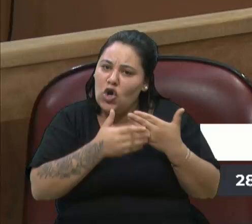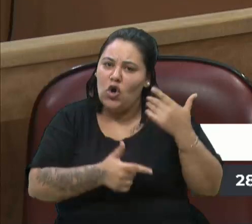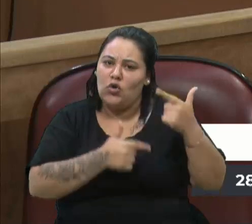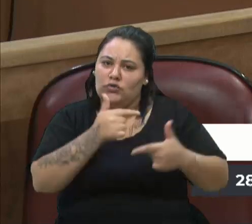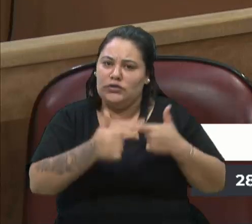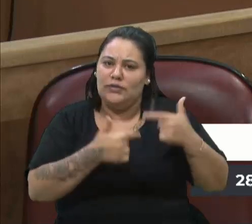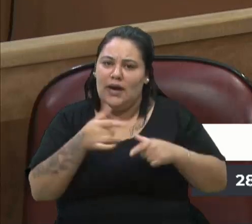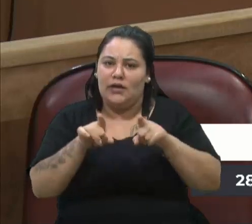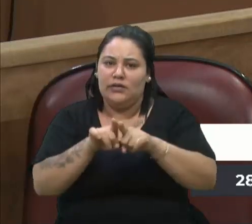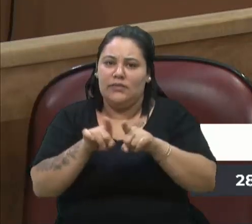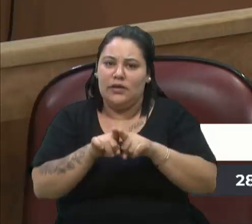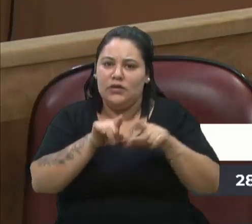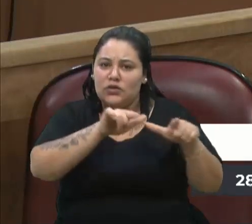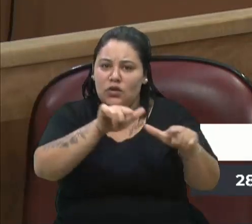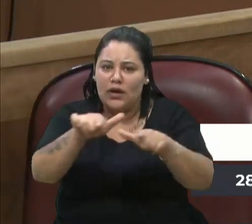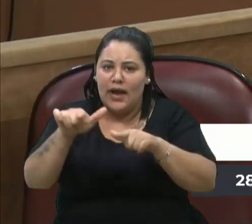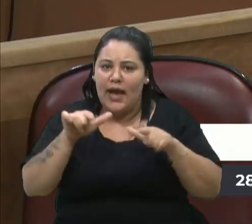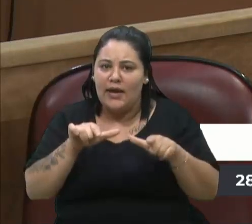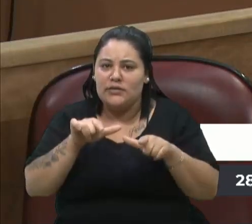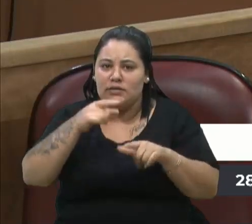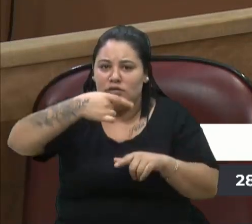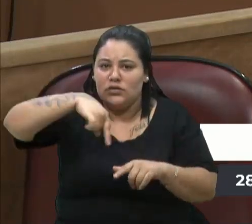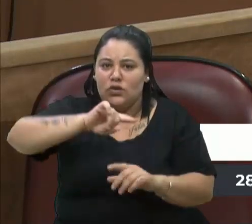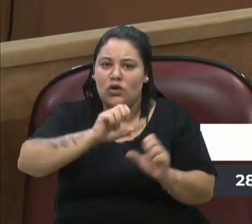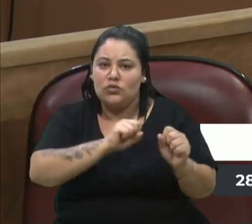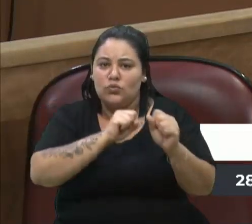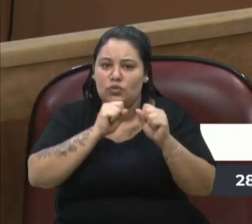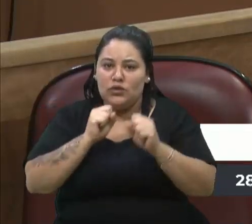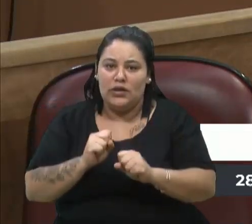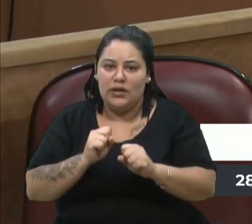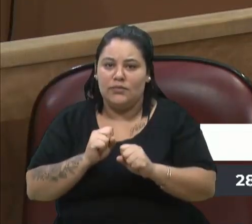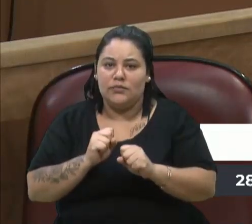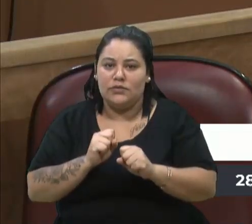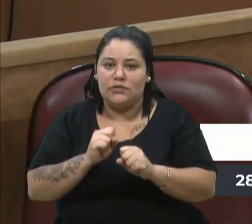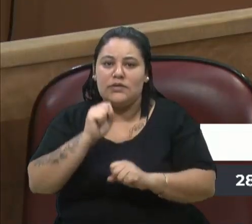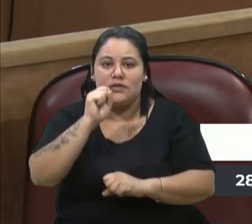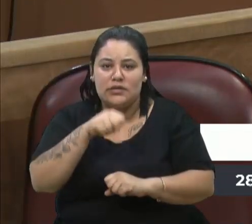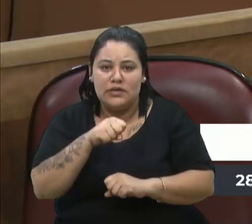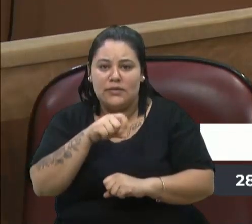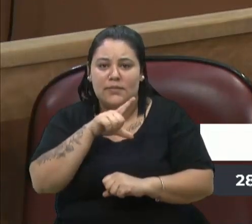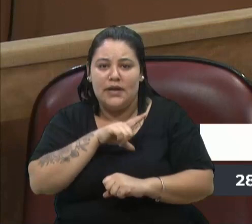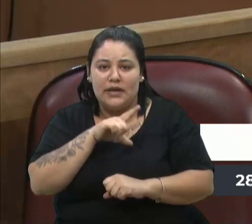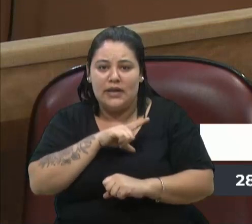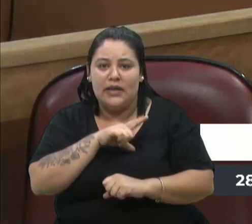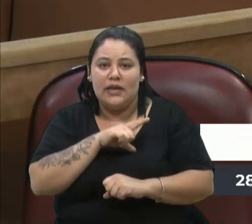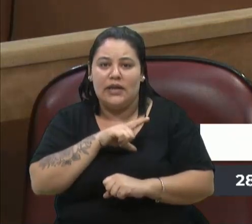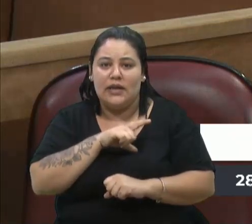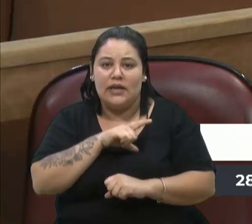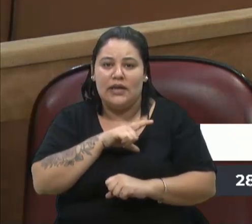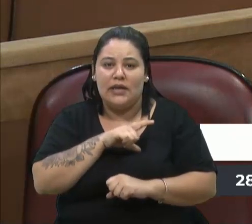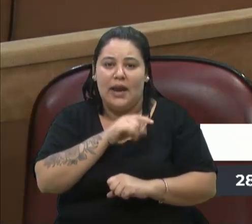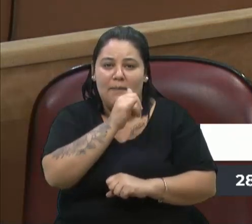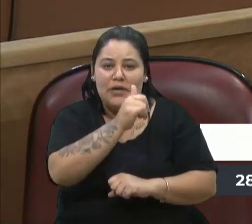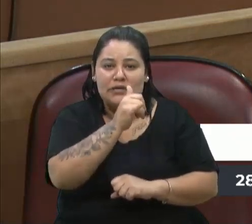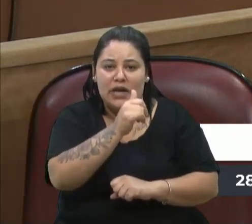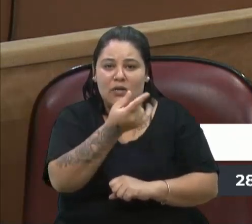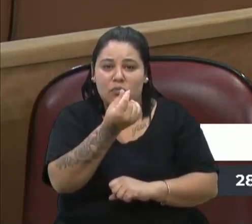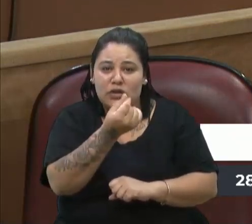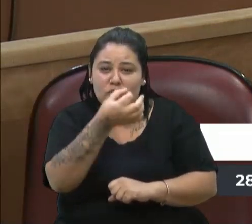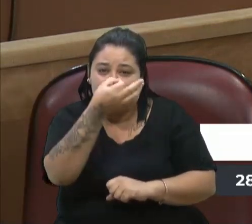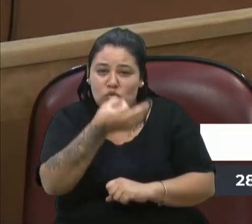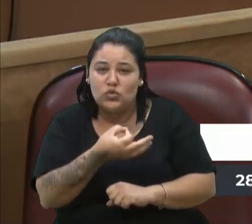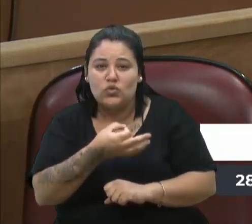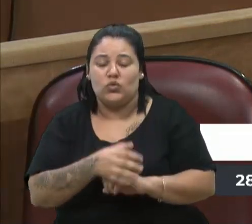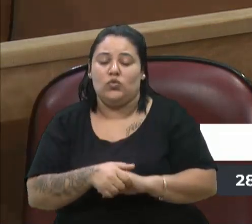e aonde que a gente pode, sim, para segurar a passagem no preço justo. Eu acredito, sim, que tudo isso,